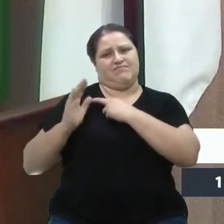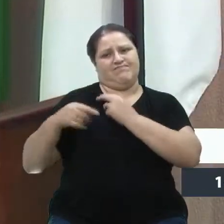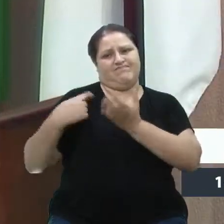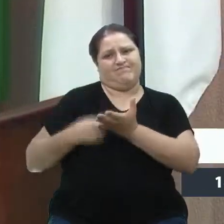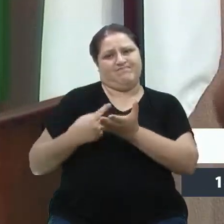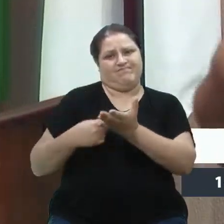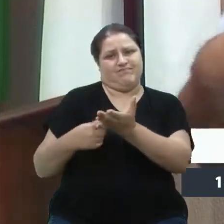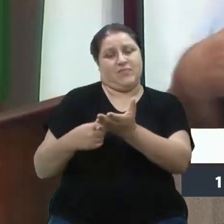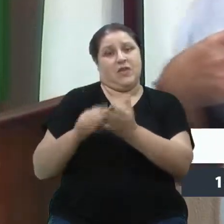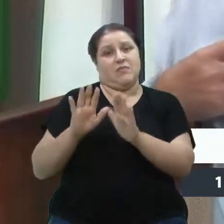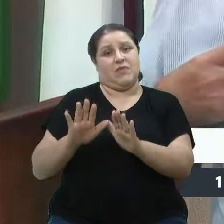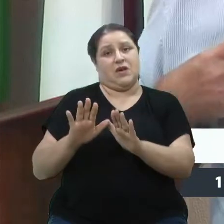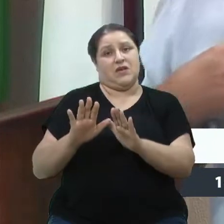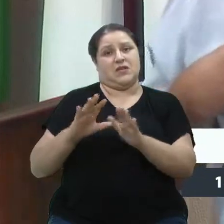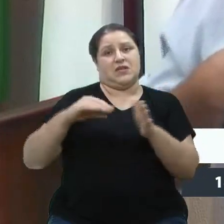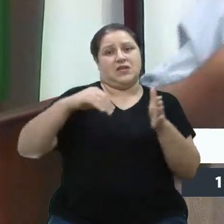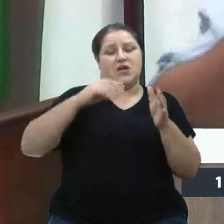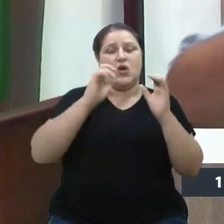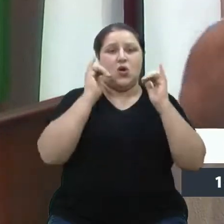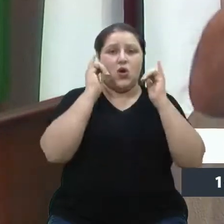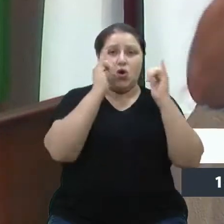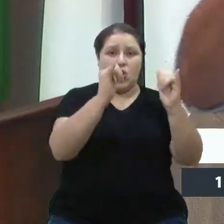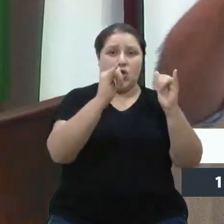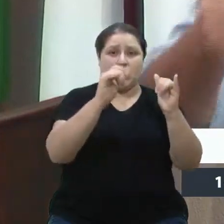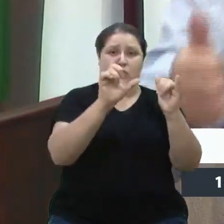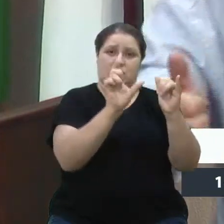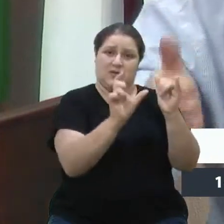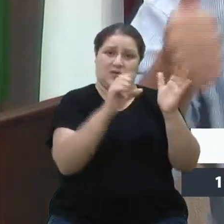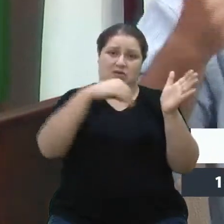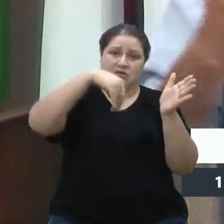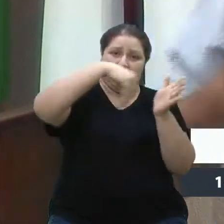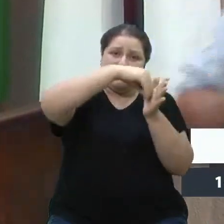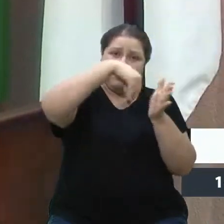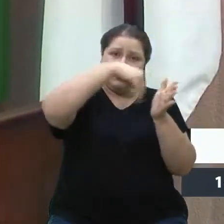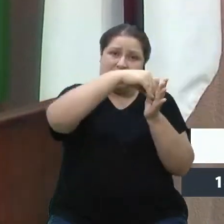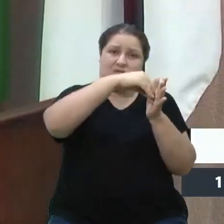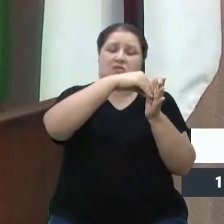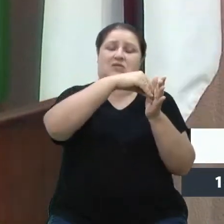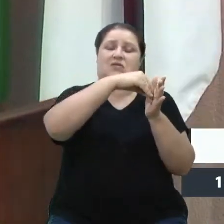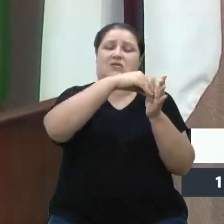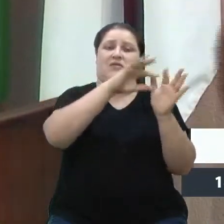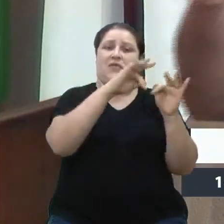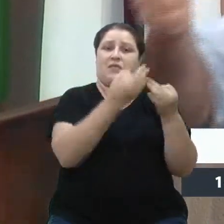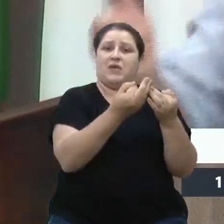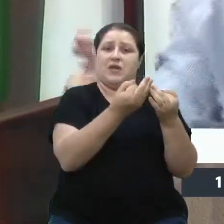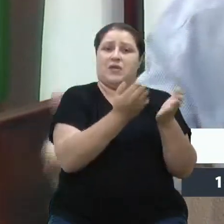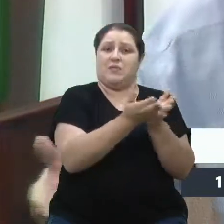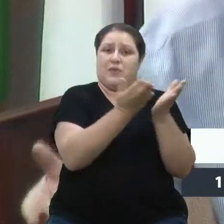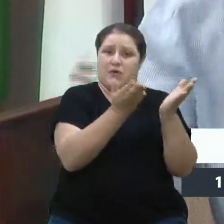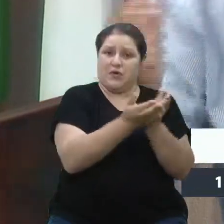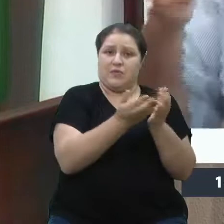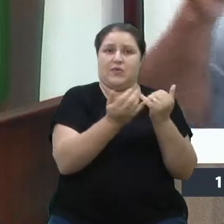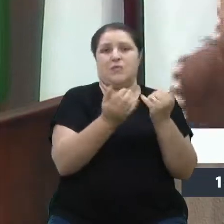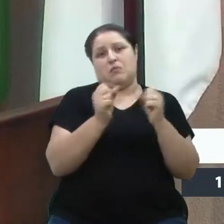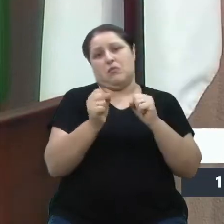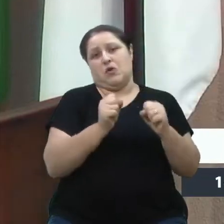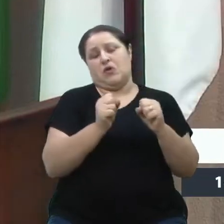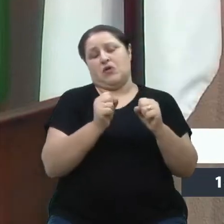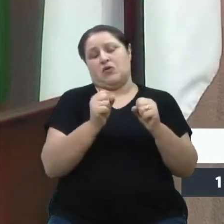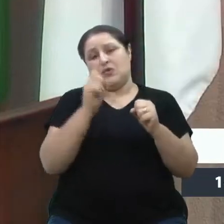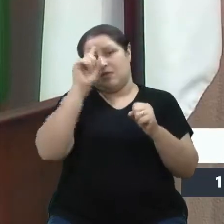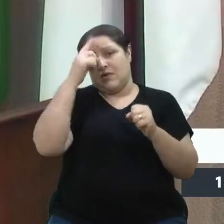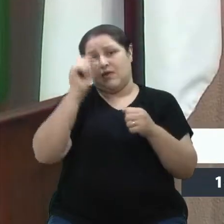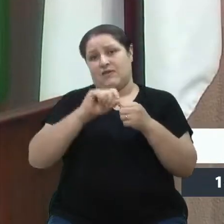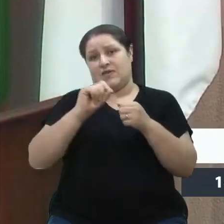Passagens para a família de baixa renda. Pode fazer a semana do emprego. Você vai procurar emprego? Está aqui a passagem para você ir e voltar.